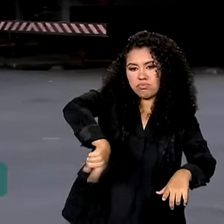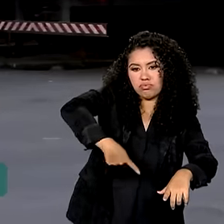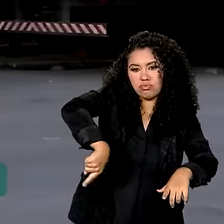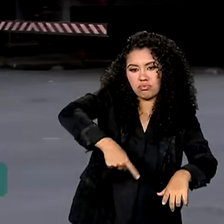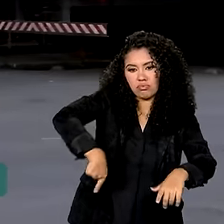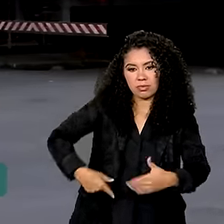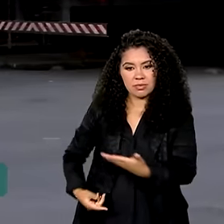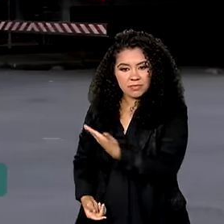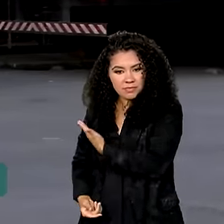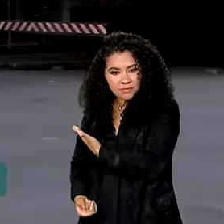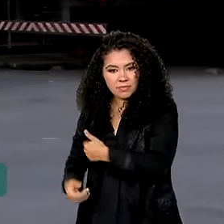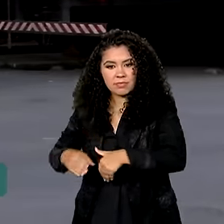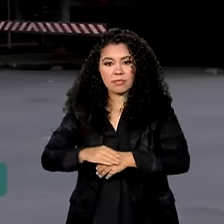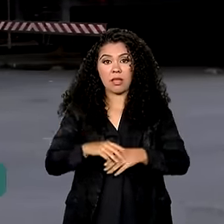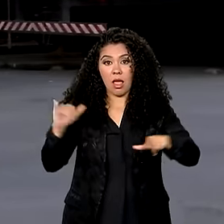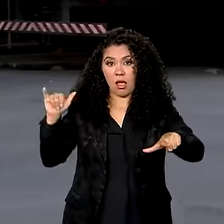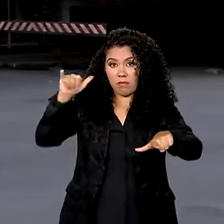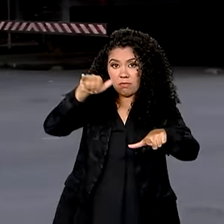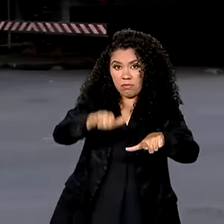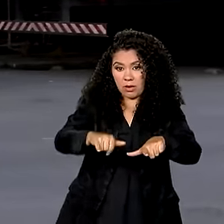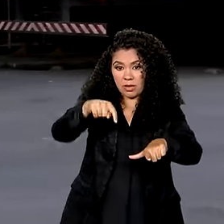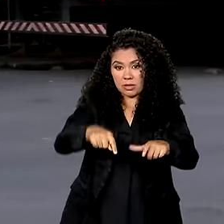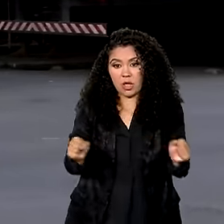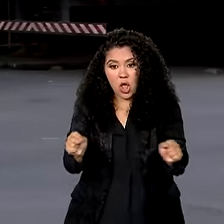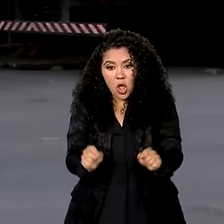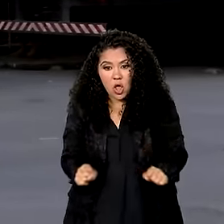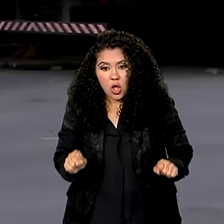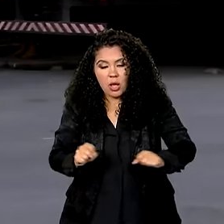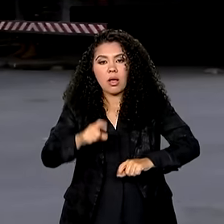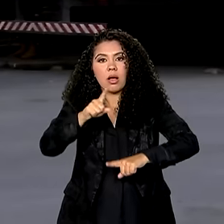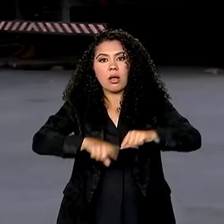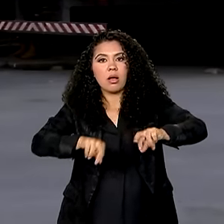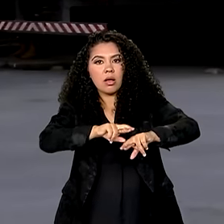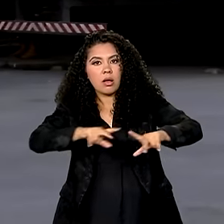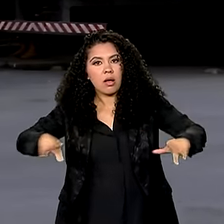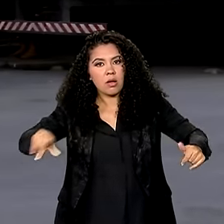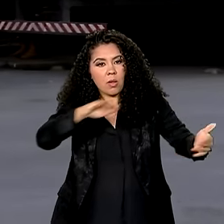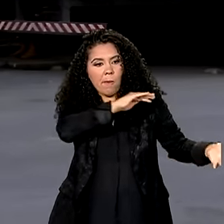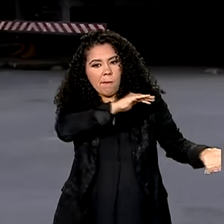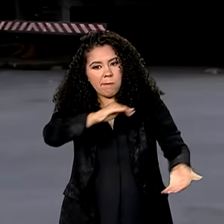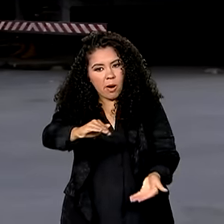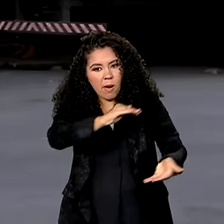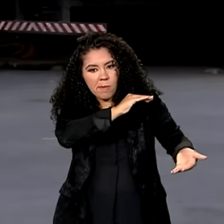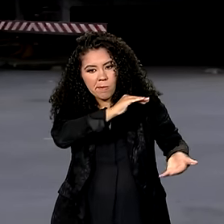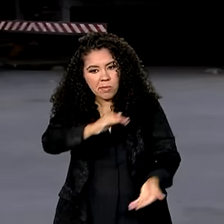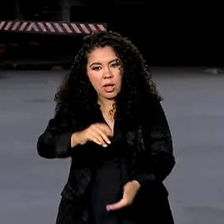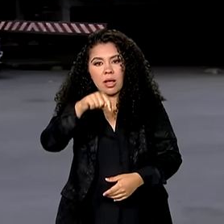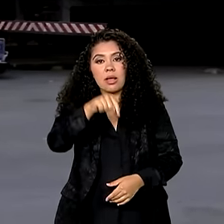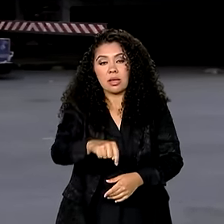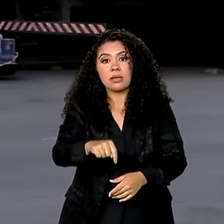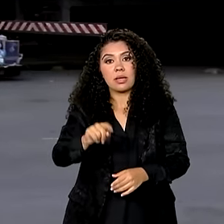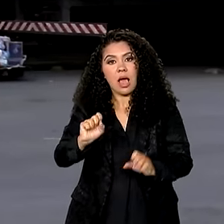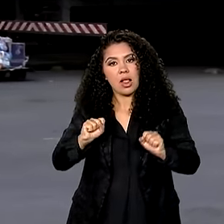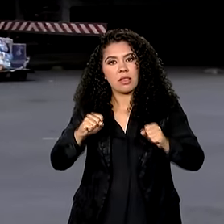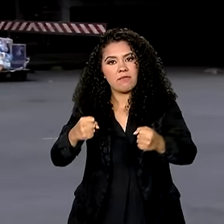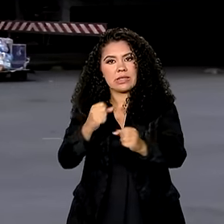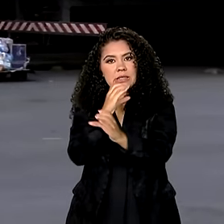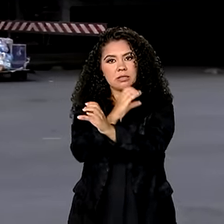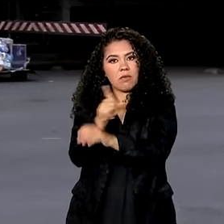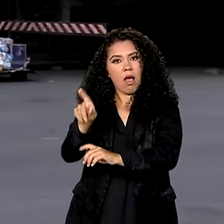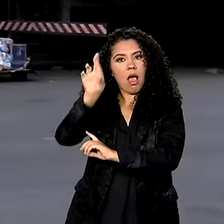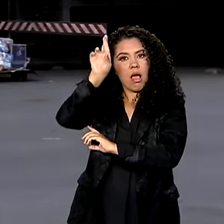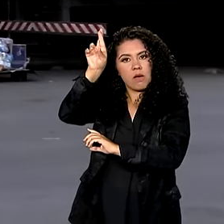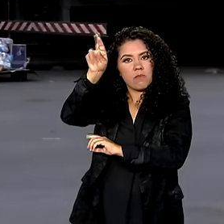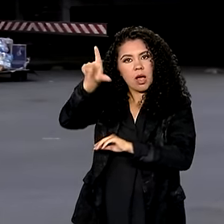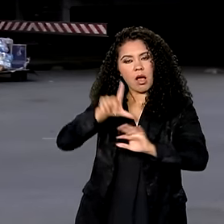aérea de Canoas, parte dos itens doados vem para esse centro de distribuição. É a defesa civil a responsável por